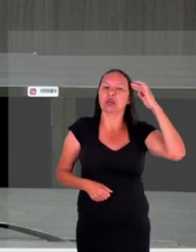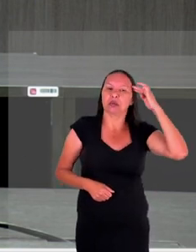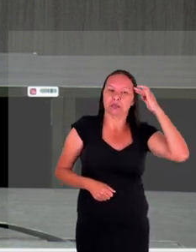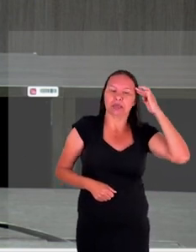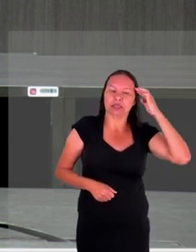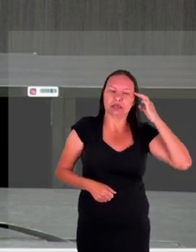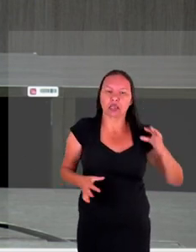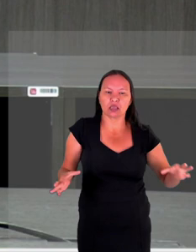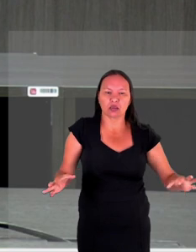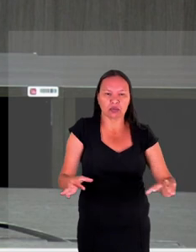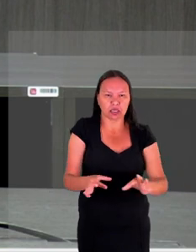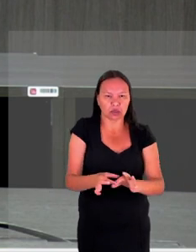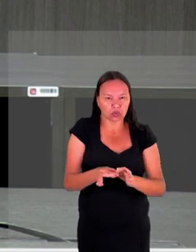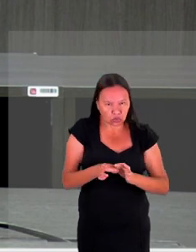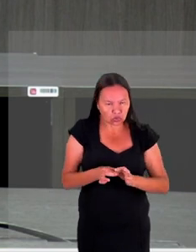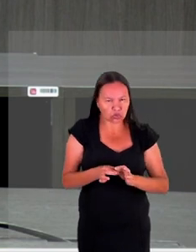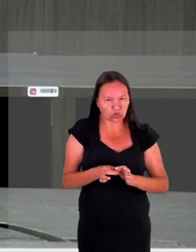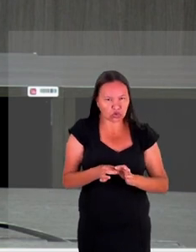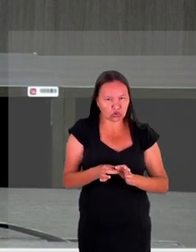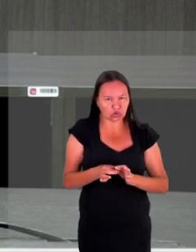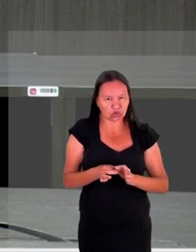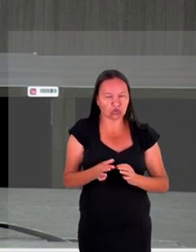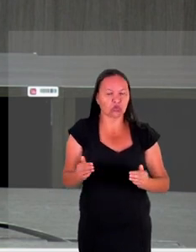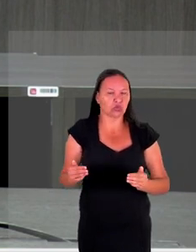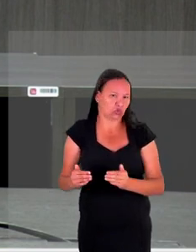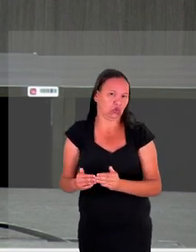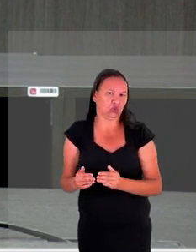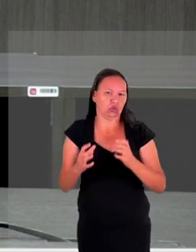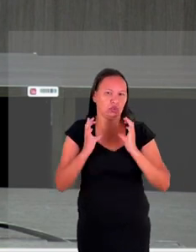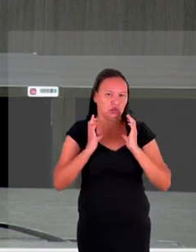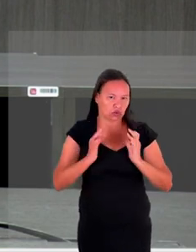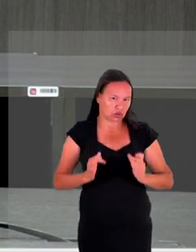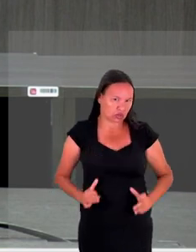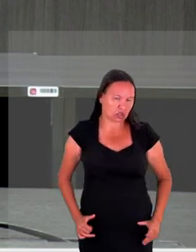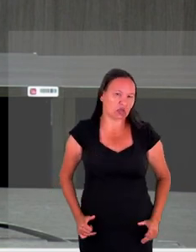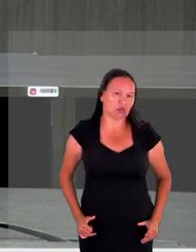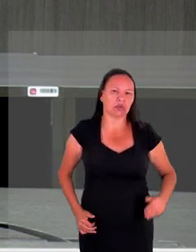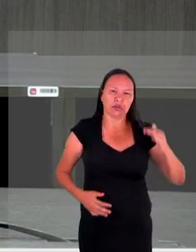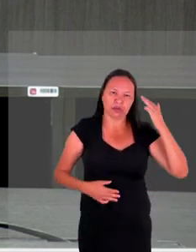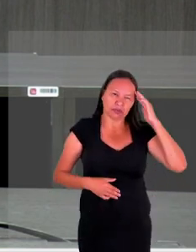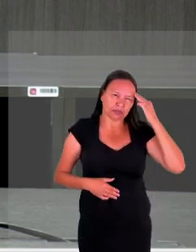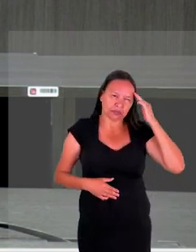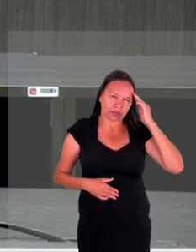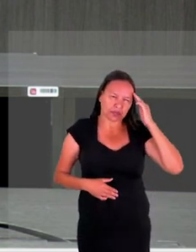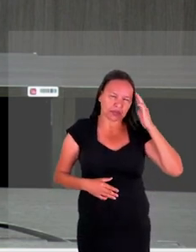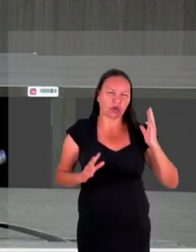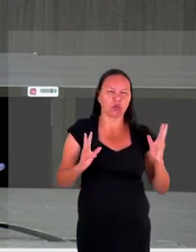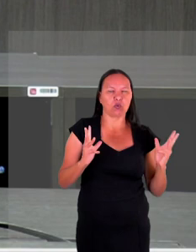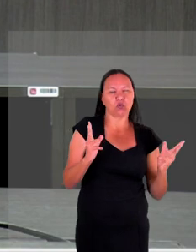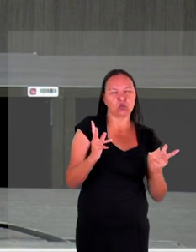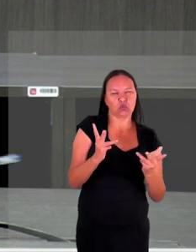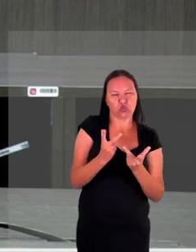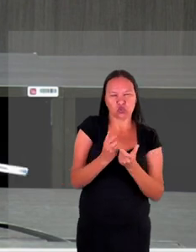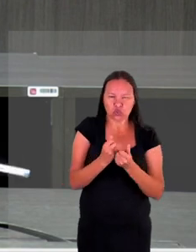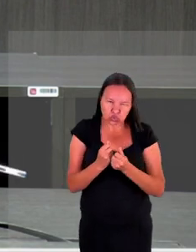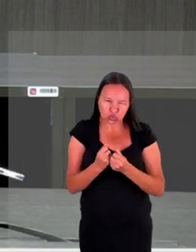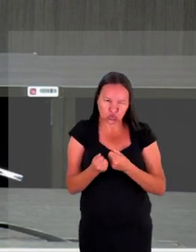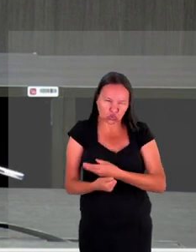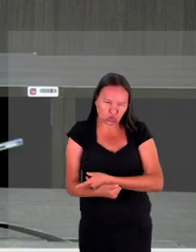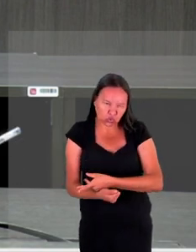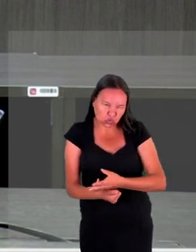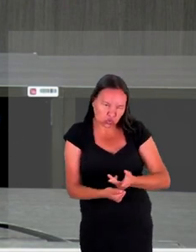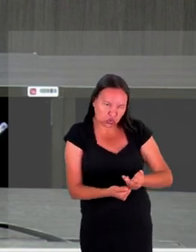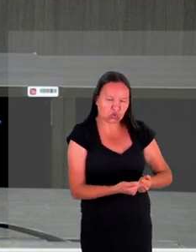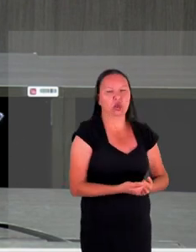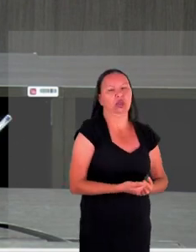interligado né o ser humano é integral então assim se a gente não pensar a saúde de uma forma global essa essa